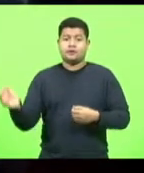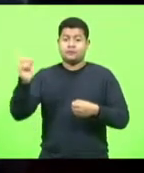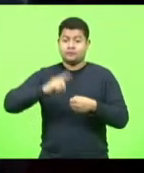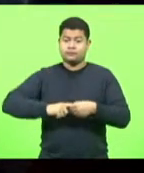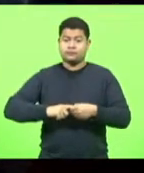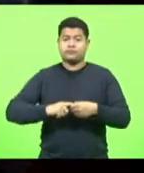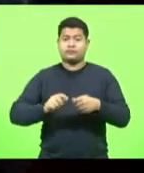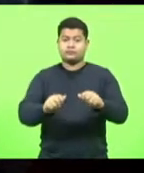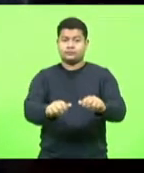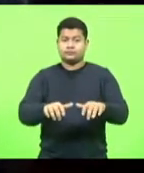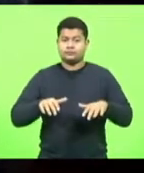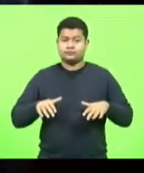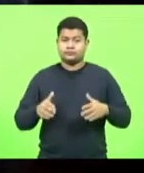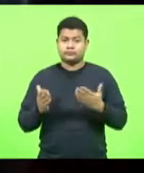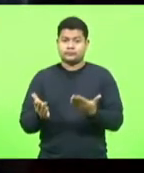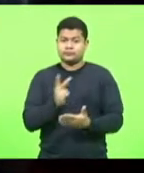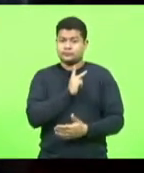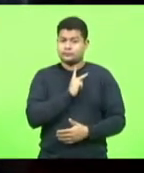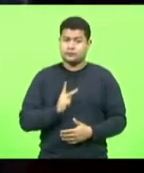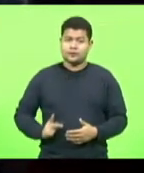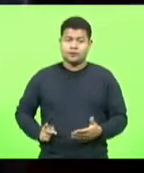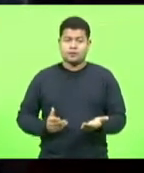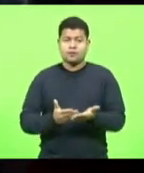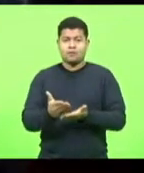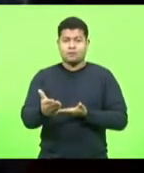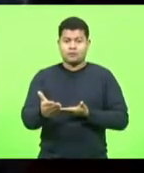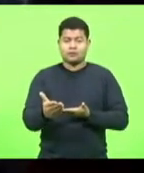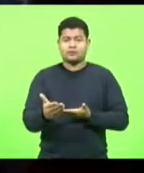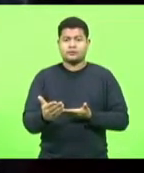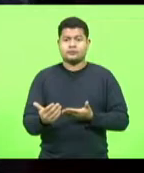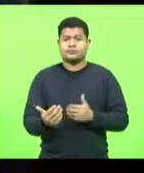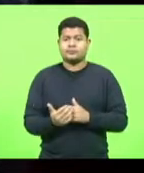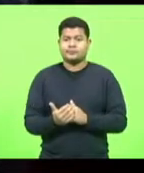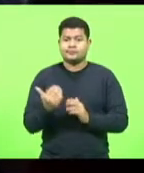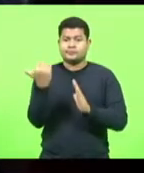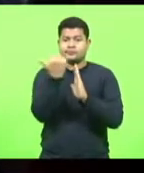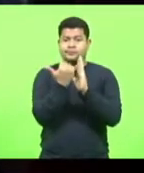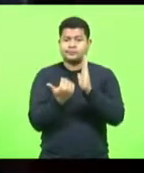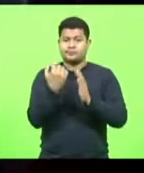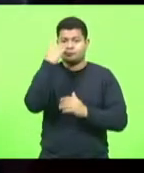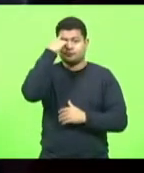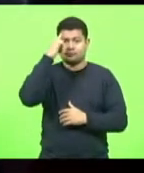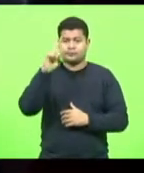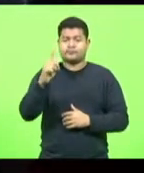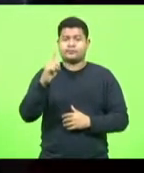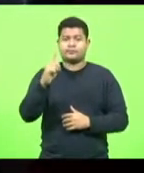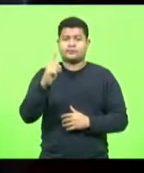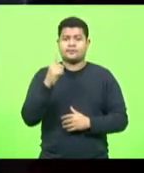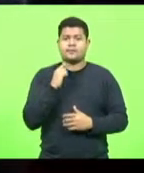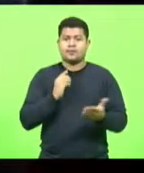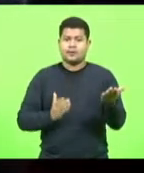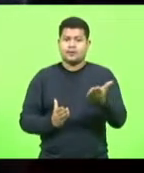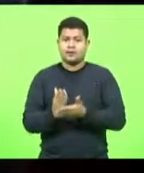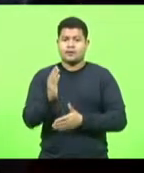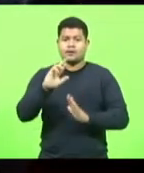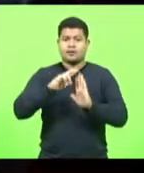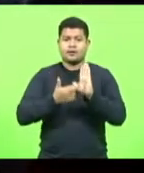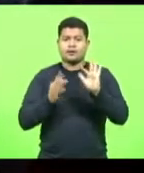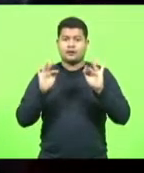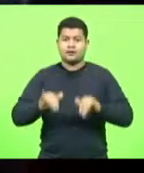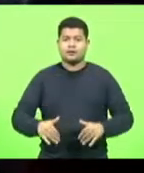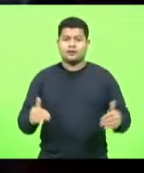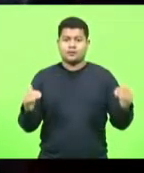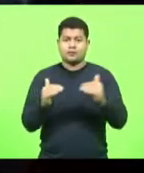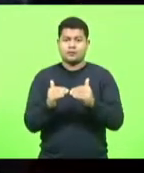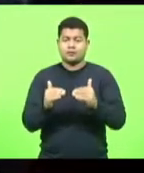a sessão, o senhor presidente adentrou no próximo horário, a ordem do dia. Foi aprovada a redação final exarada ao